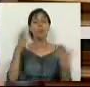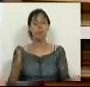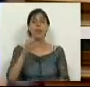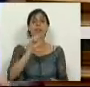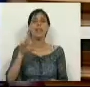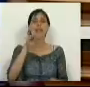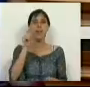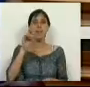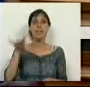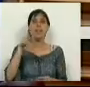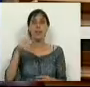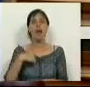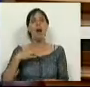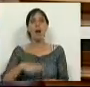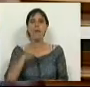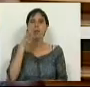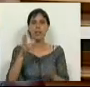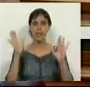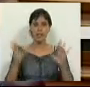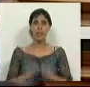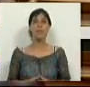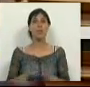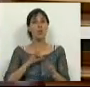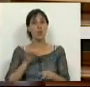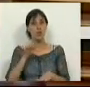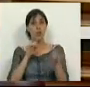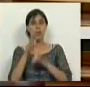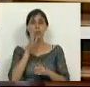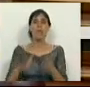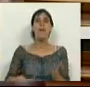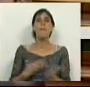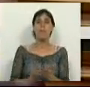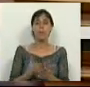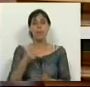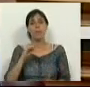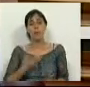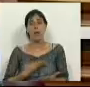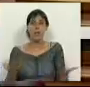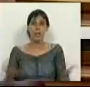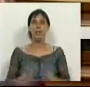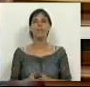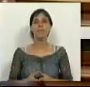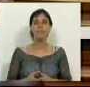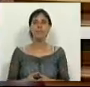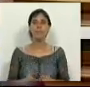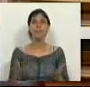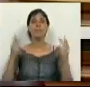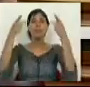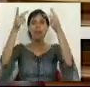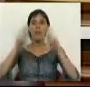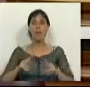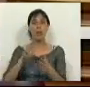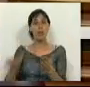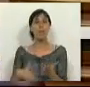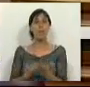Guilherme Silva, eu gostaria também de dizer o seguinte. Vem o Sr. Deputado propor, o PSD naturalmente, que se baixe